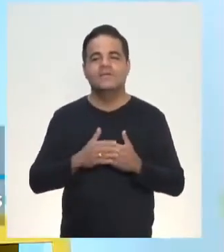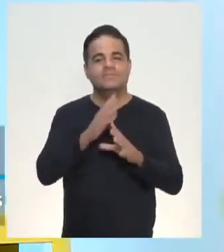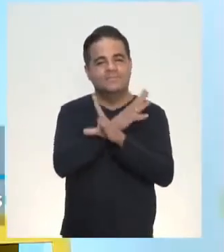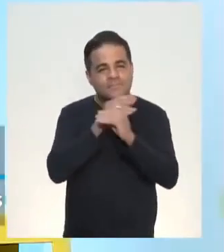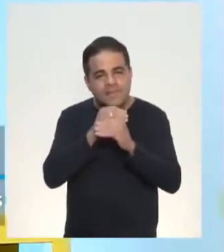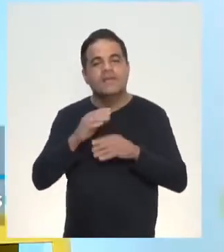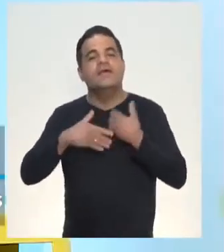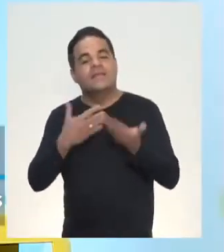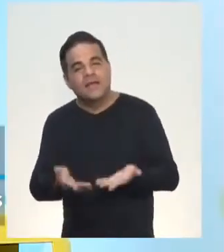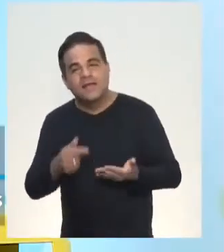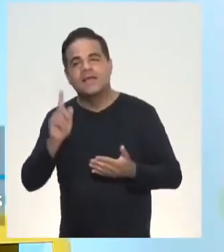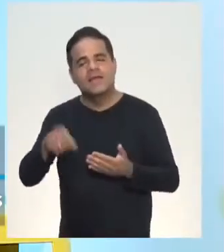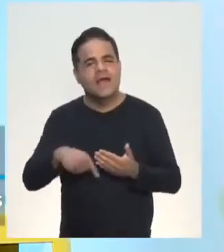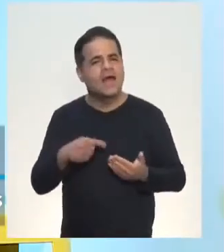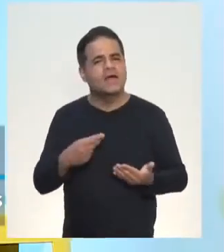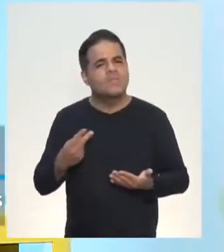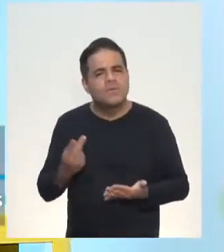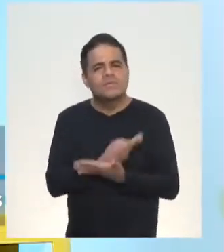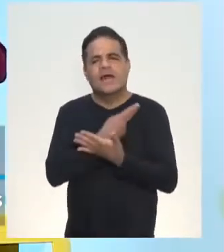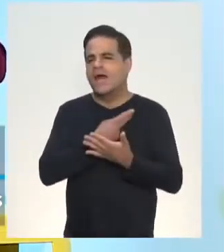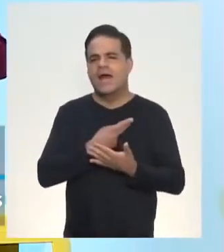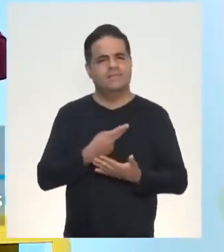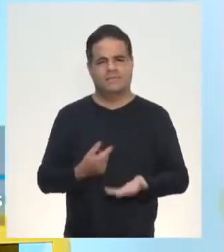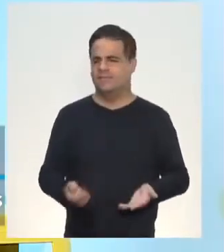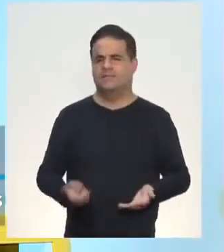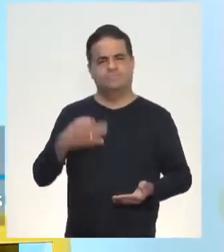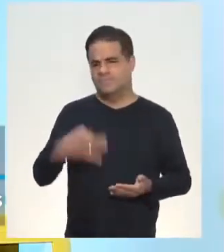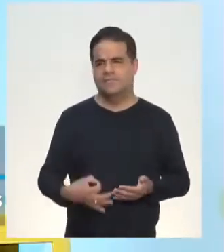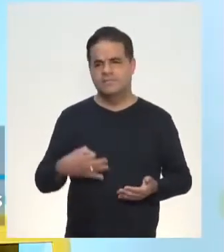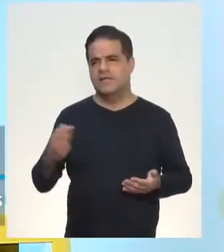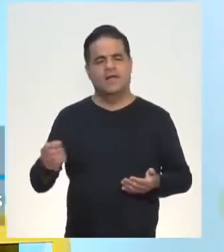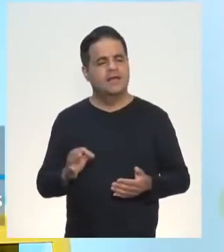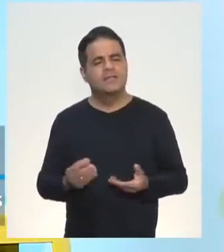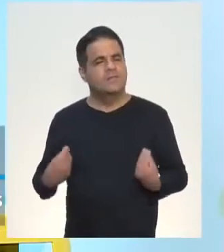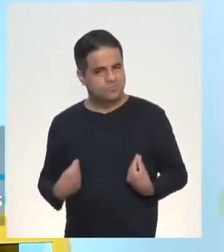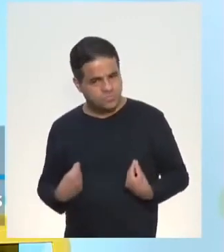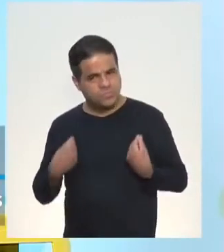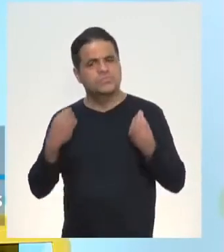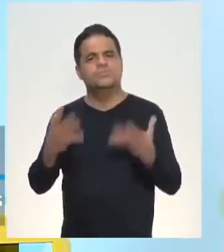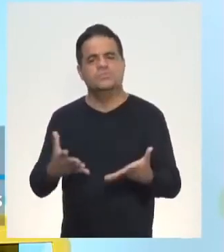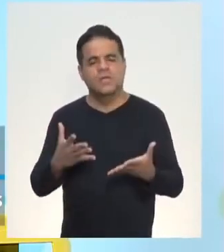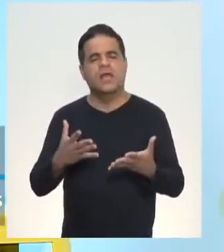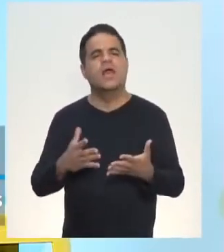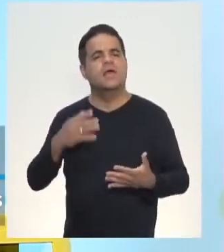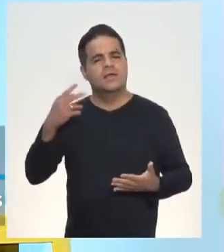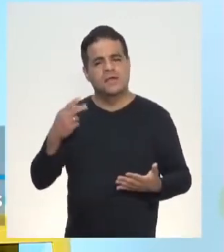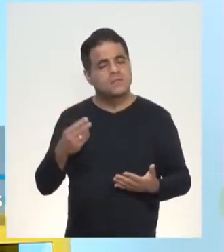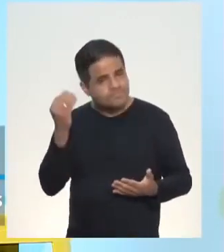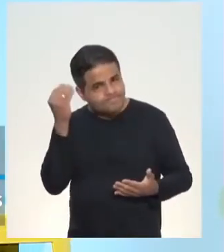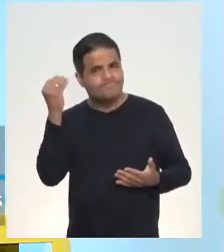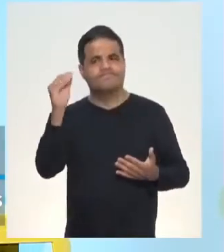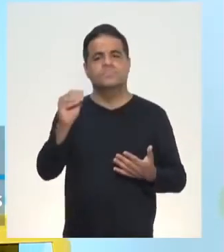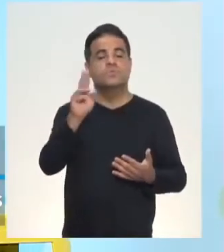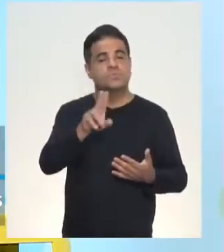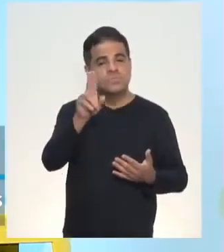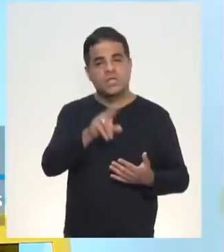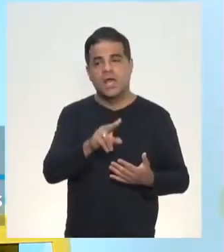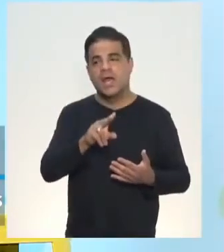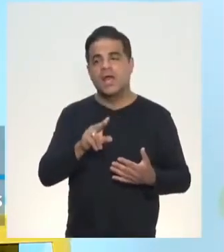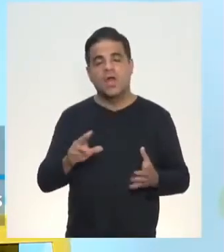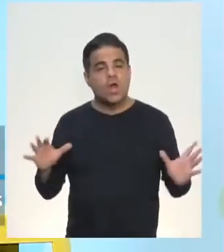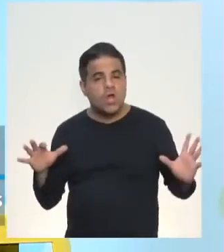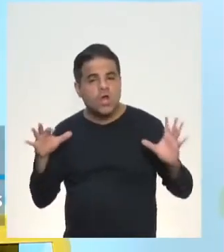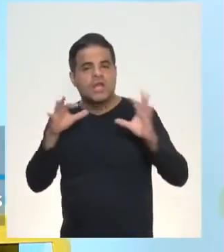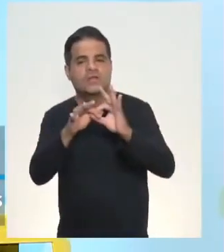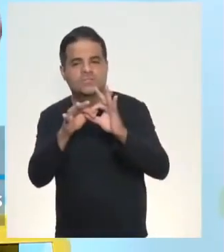Algo errado não está certo. Algo errado não está certo. Então, eu joguei para ver o estranhamento e era isso mesmo. Eu usei o conectivo correto